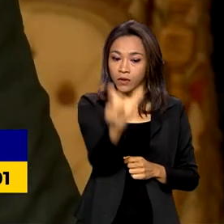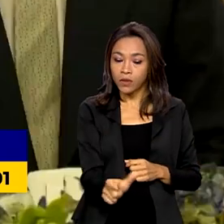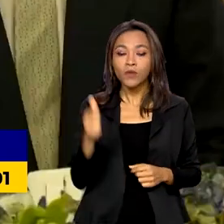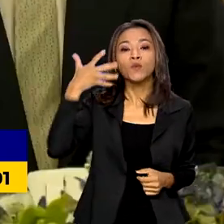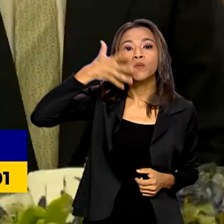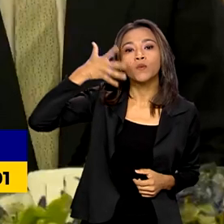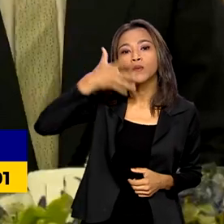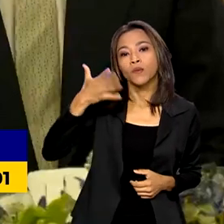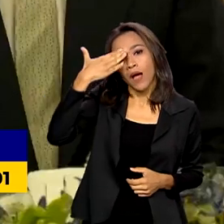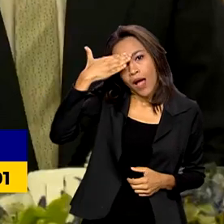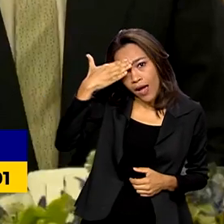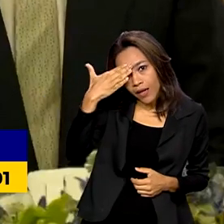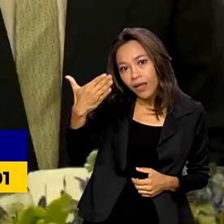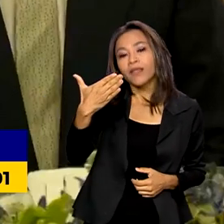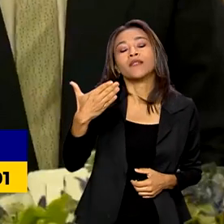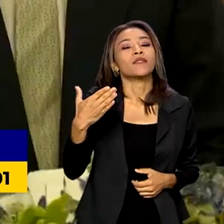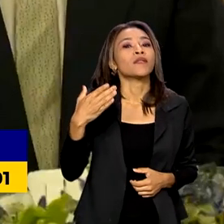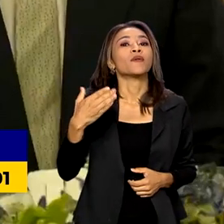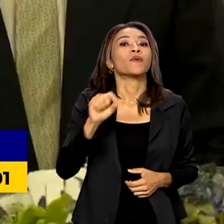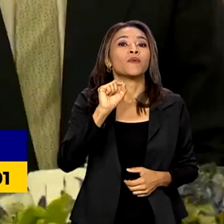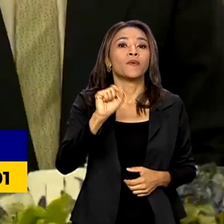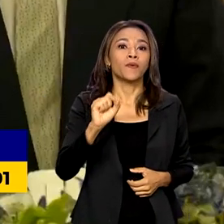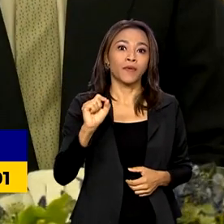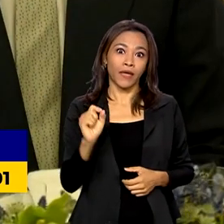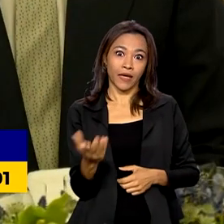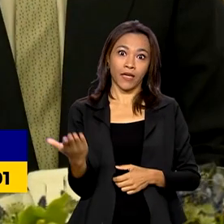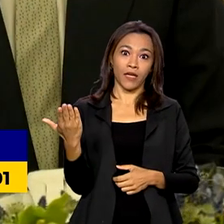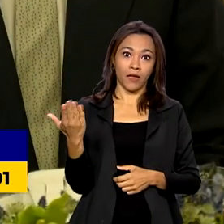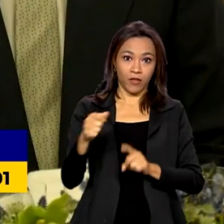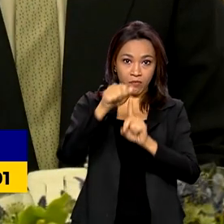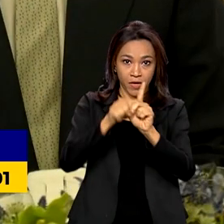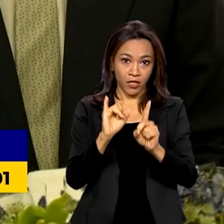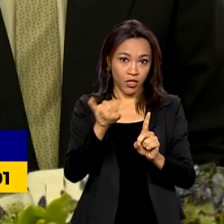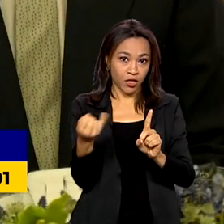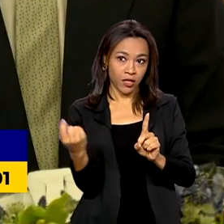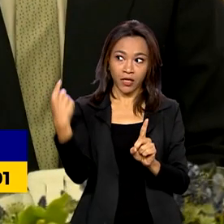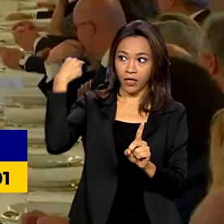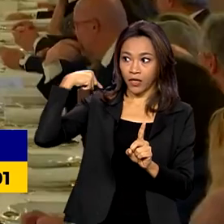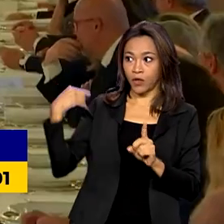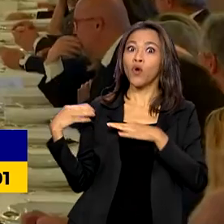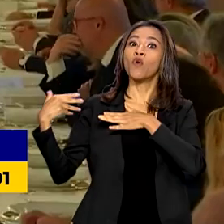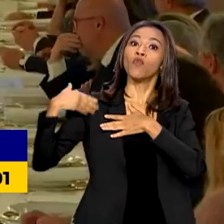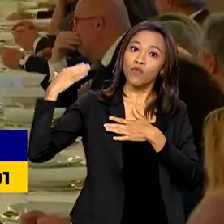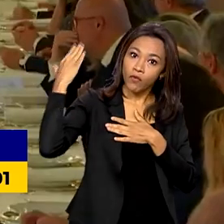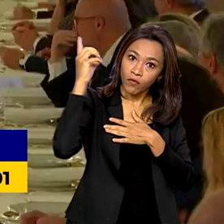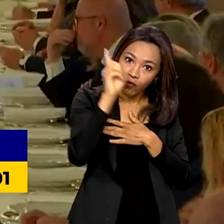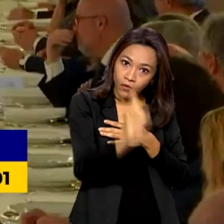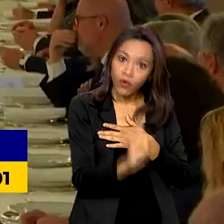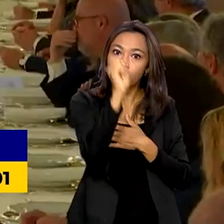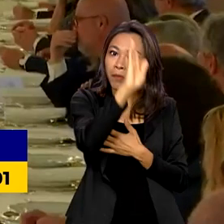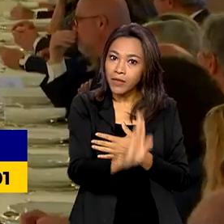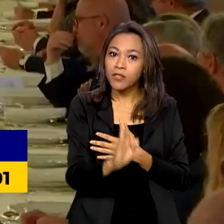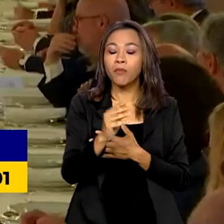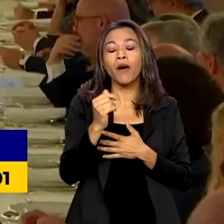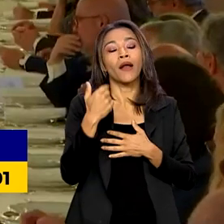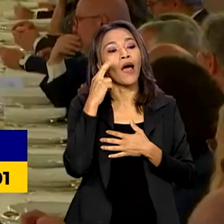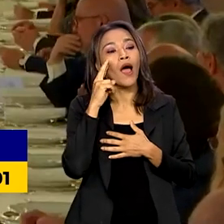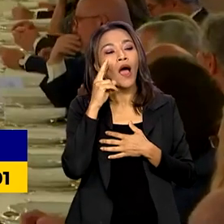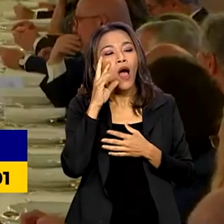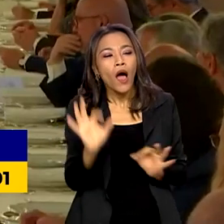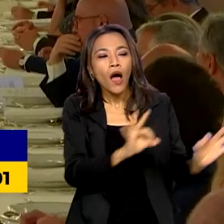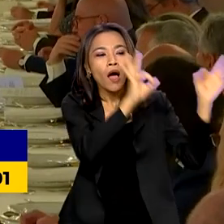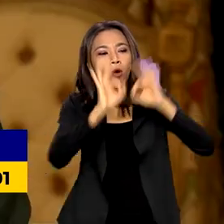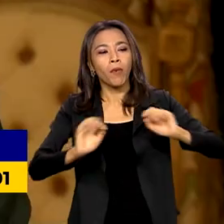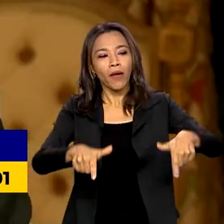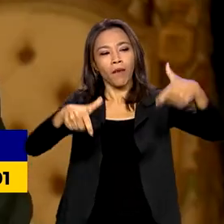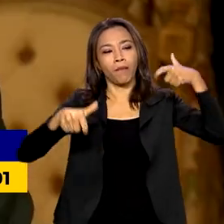agradeceu a visita de Felipe VI ao Brasil em janeiro deste ano para acompanhar a posse presidencial e fez um apelo pela paz